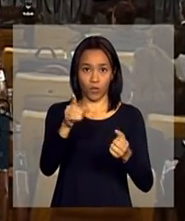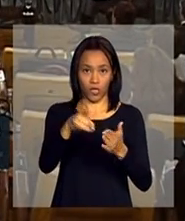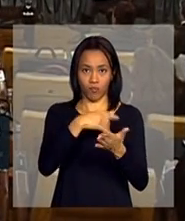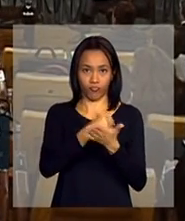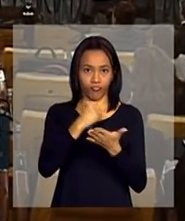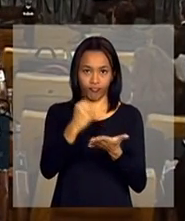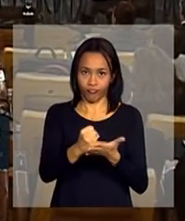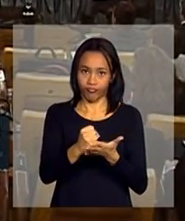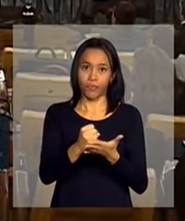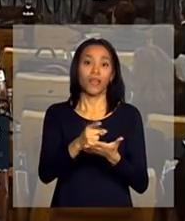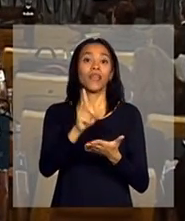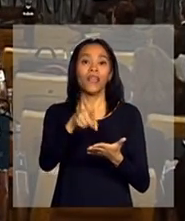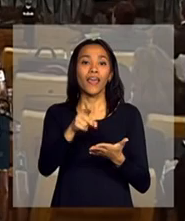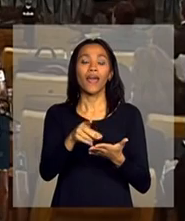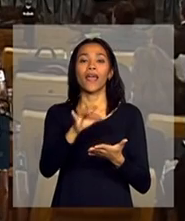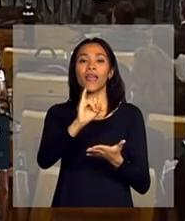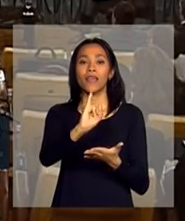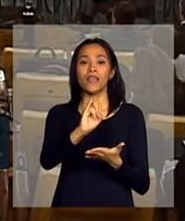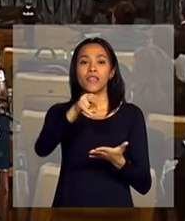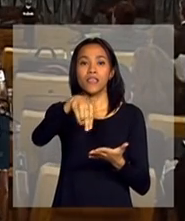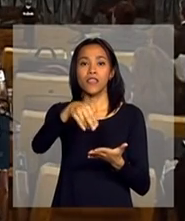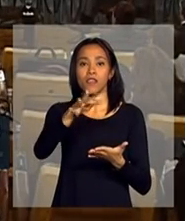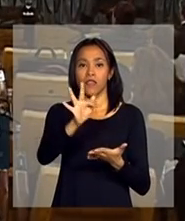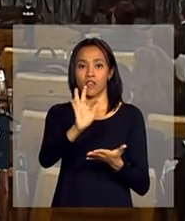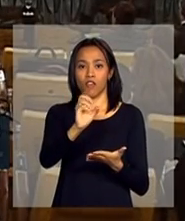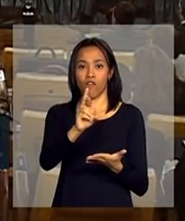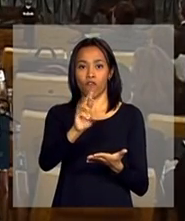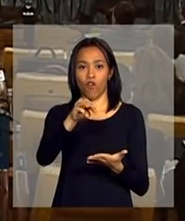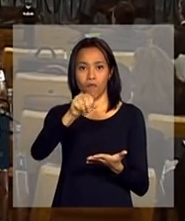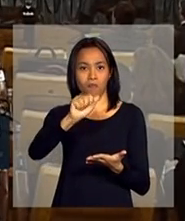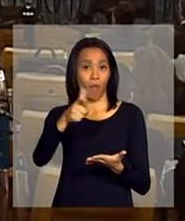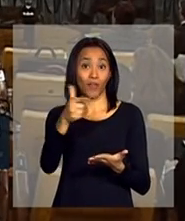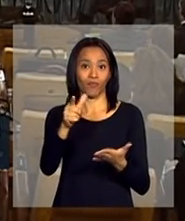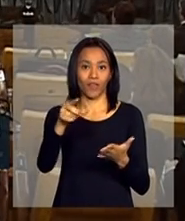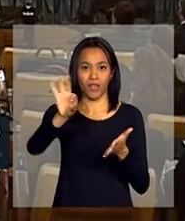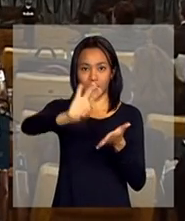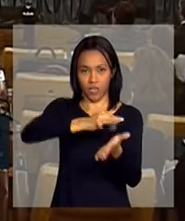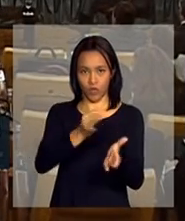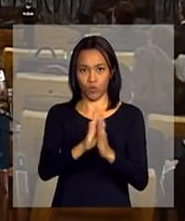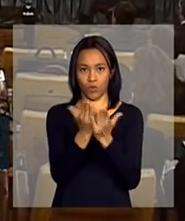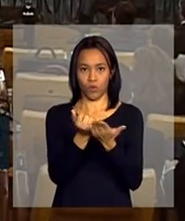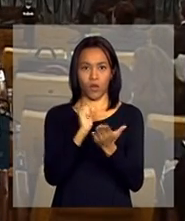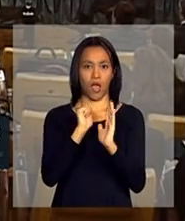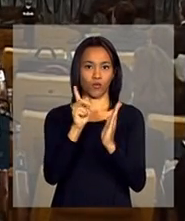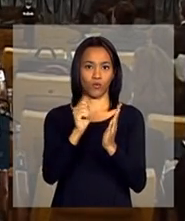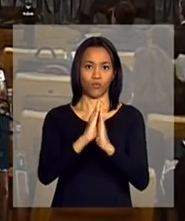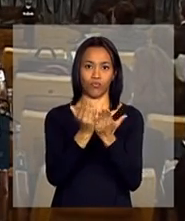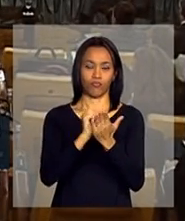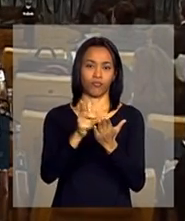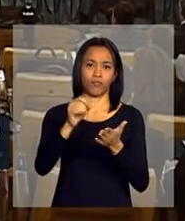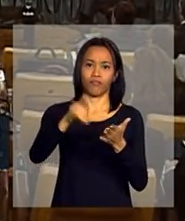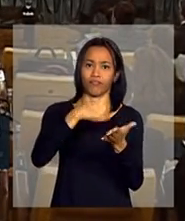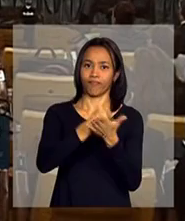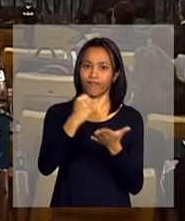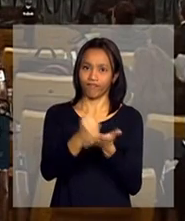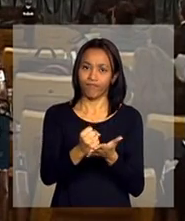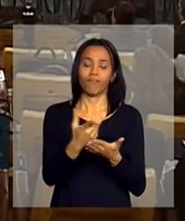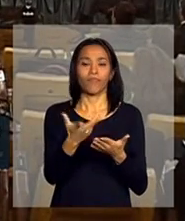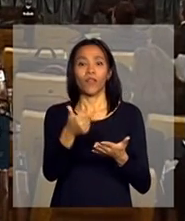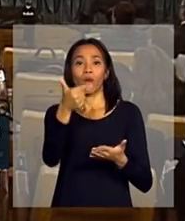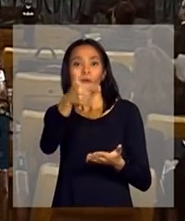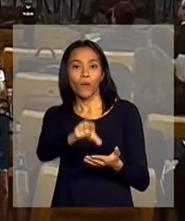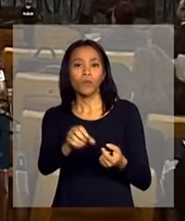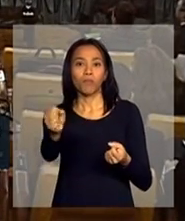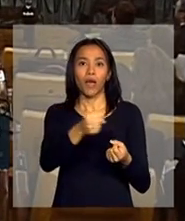Juntos, isso se chama de setor informal. Mas, na verdade, a relação de parentesco é muito mais entre os contapróprios e os empregadores. Um é uma